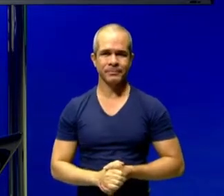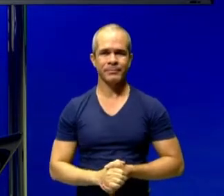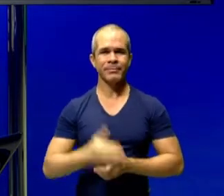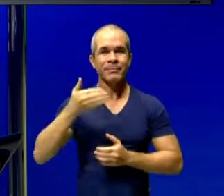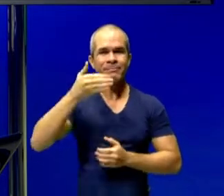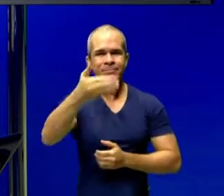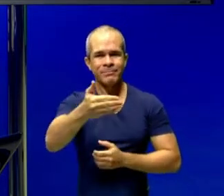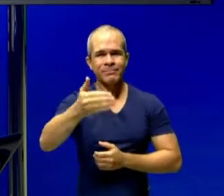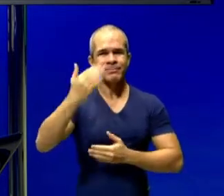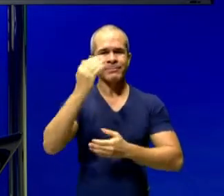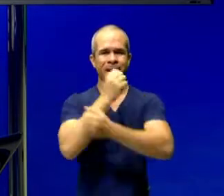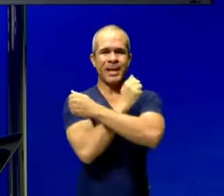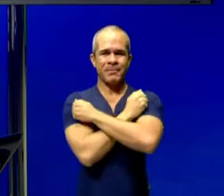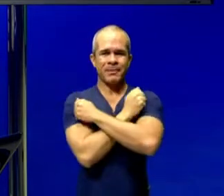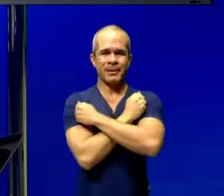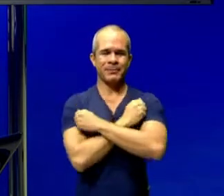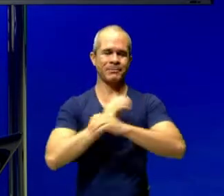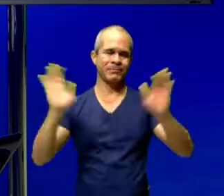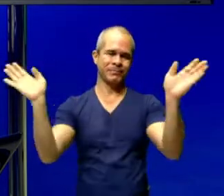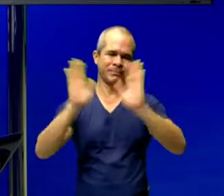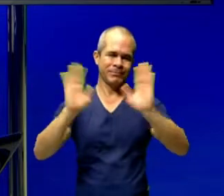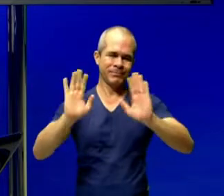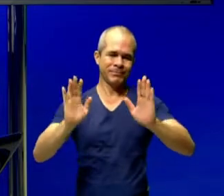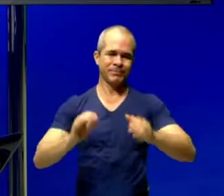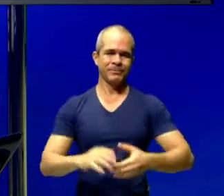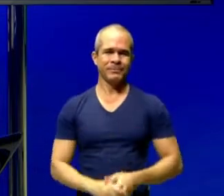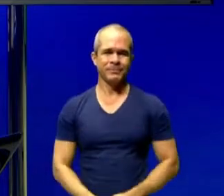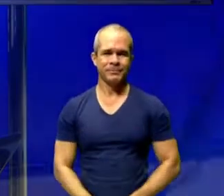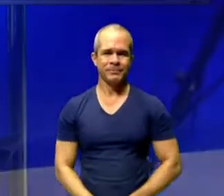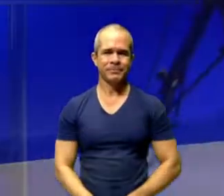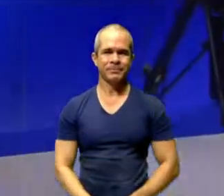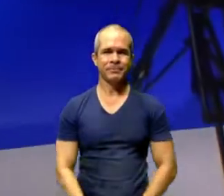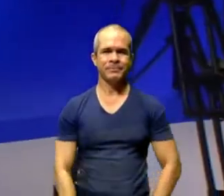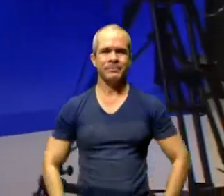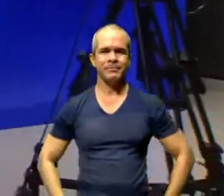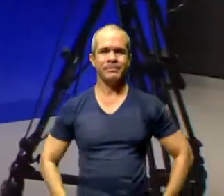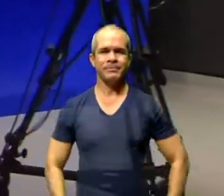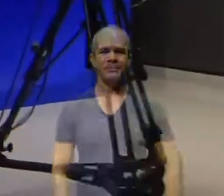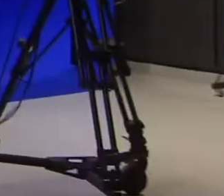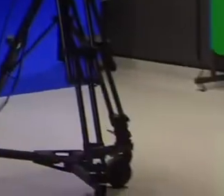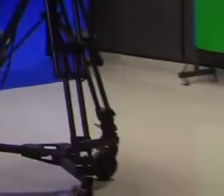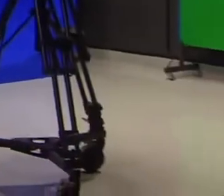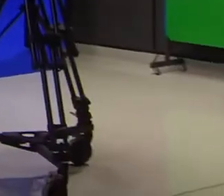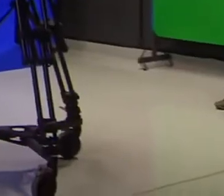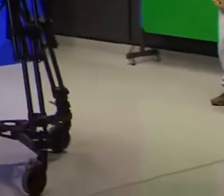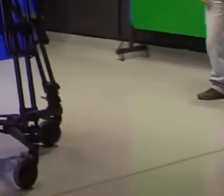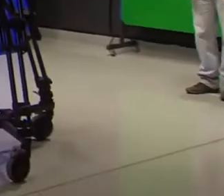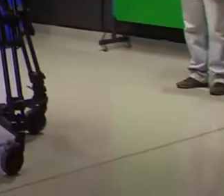Até a próxima. Um abração para o professor Pedro Turco. Tchau, tchau.